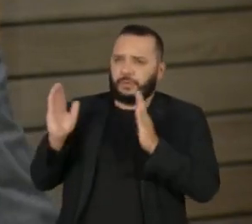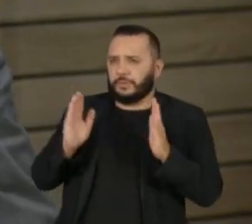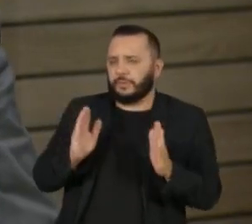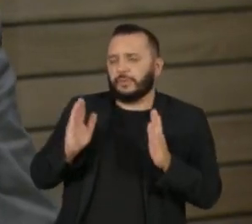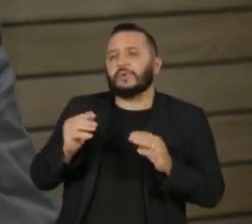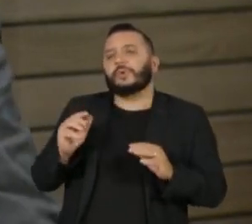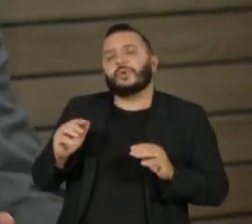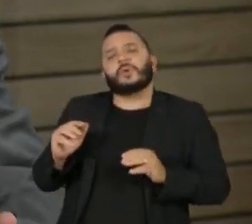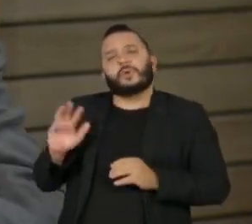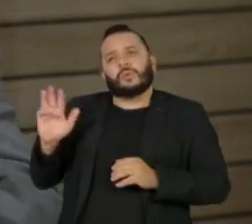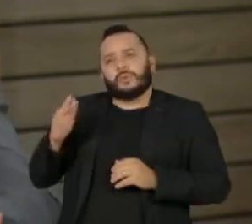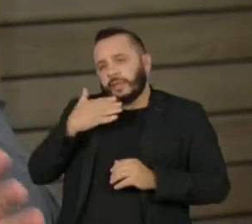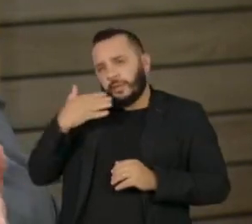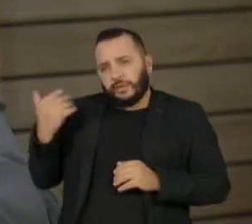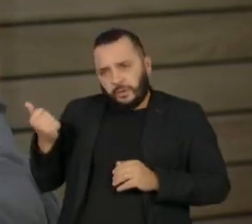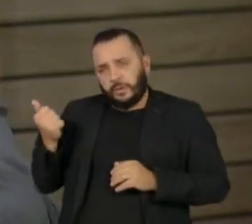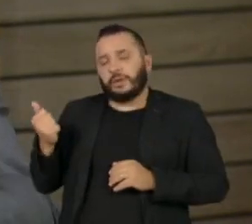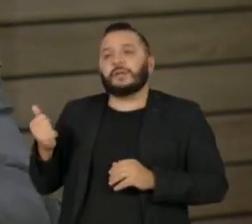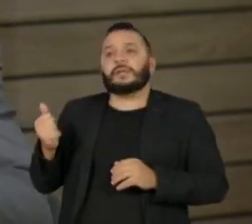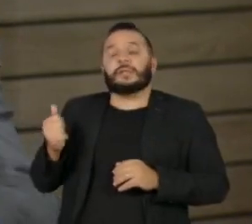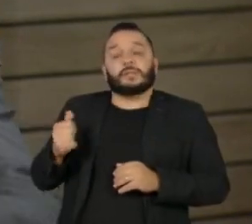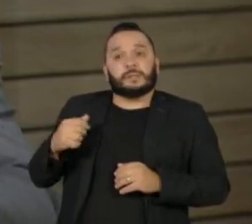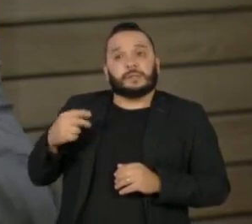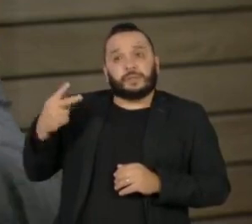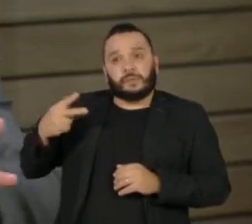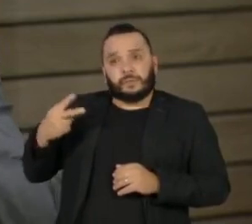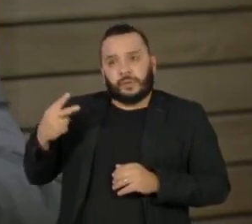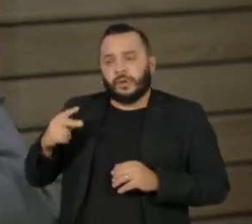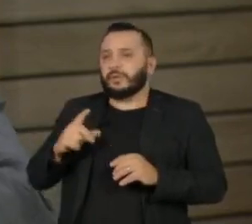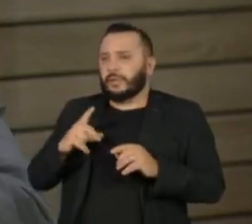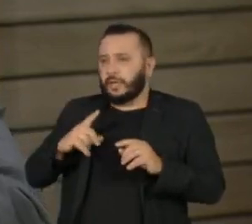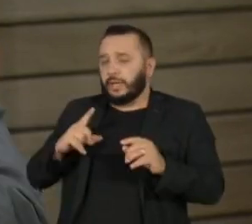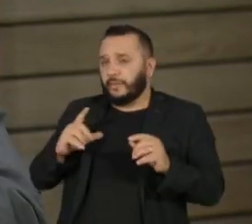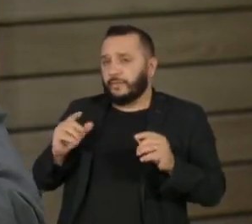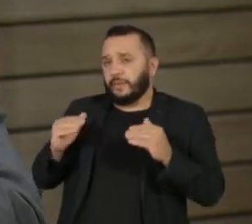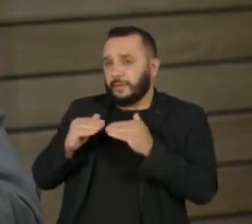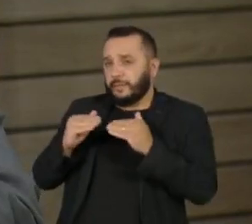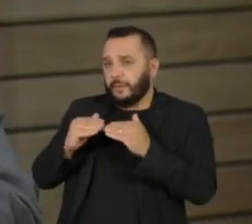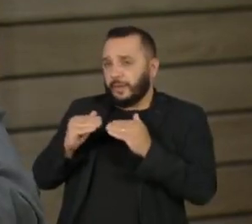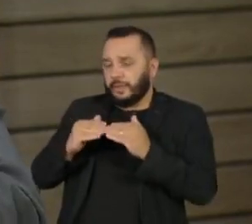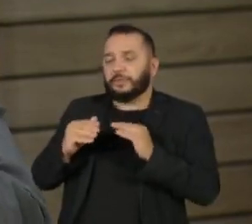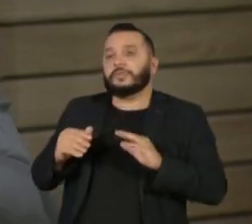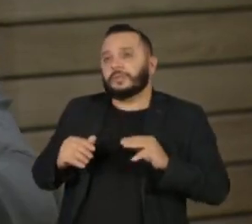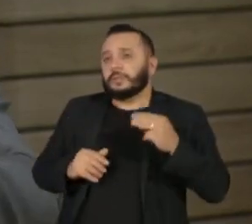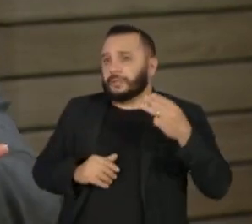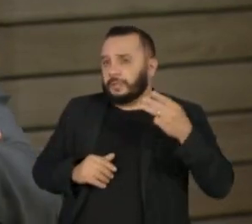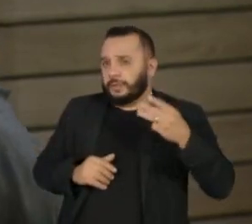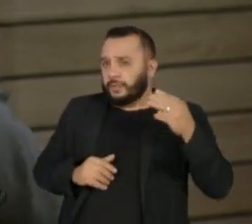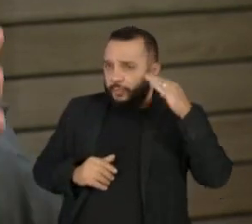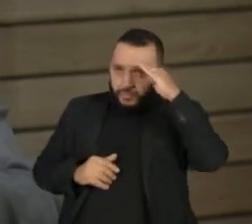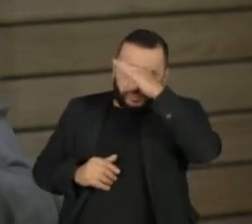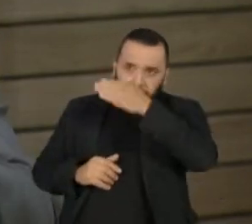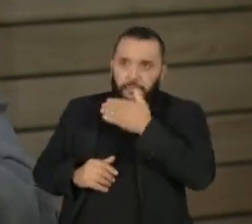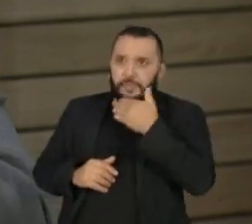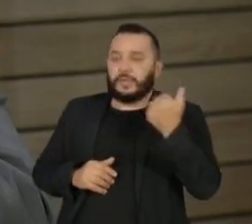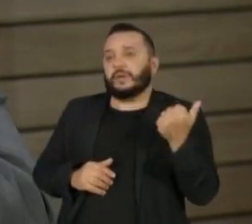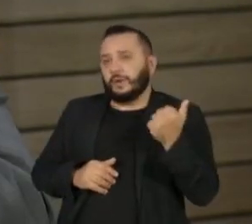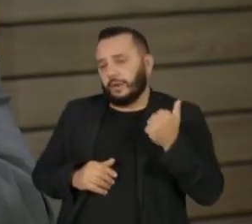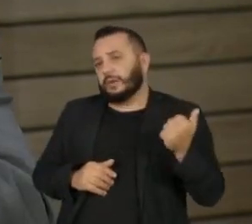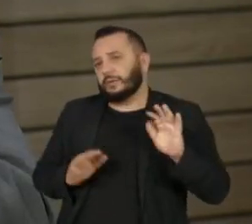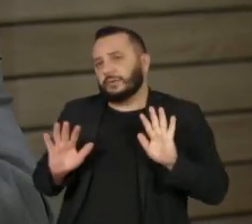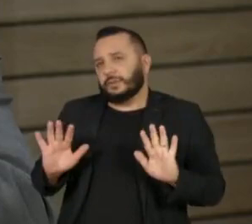bloco houve meio que um empate, no terceiro bloco o presidente Bolsonaro, por conta do descontrole de tempo do Lula, foi um pouco melhor. No total do